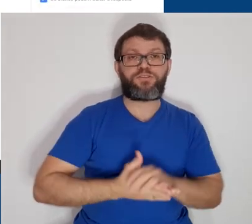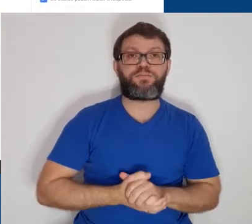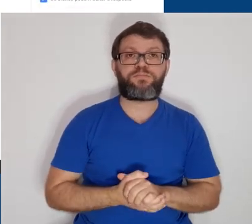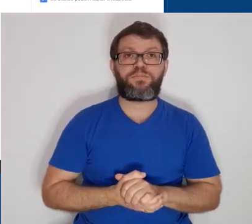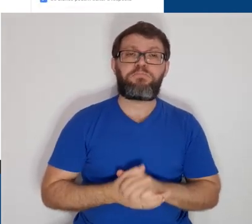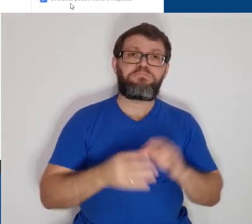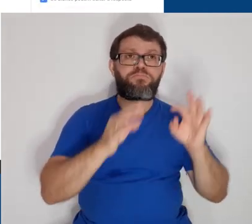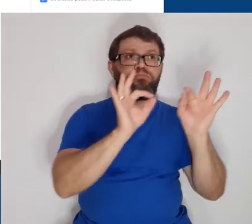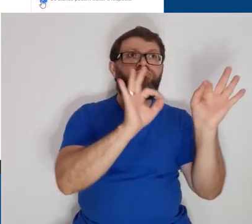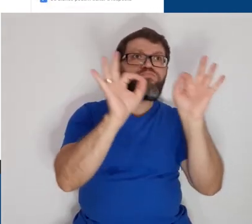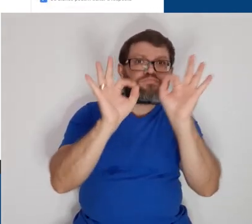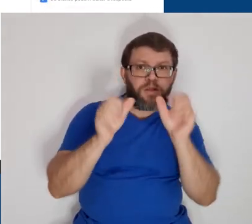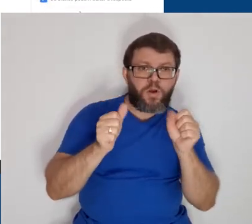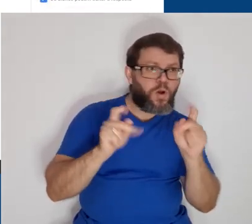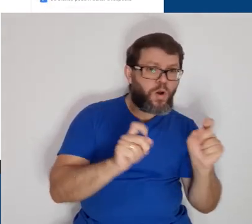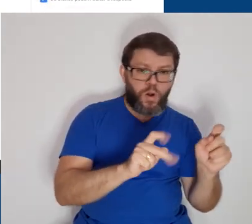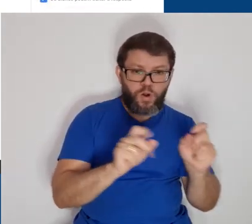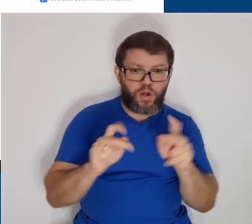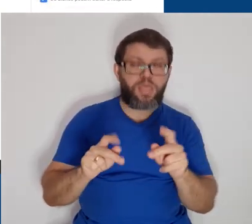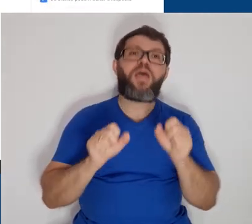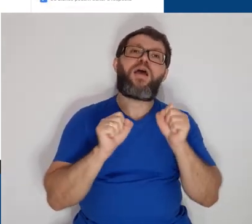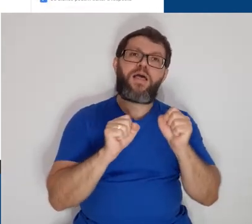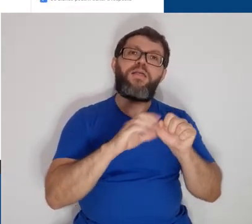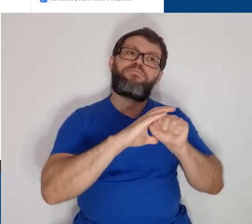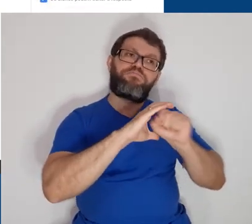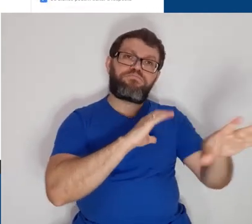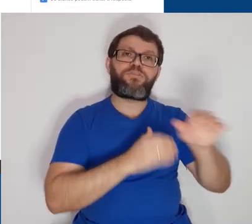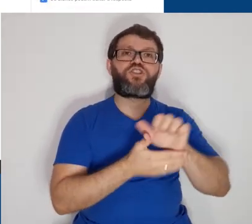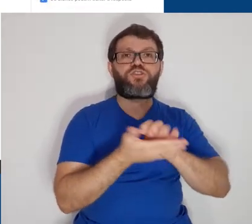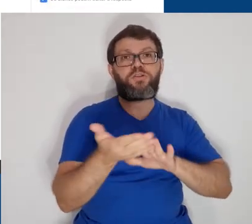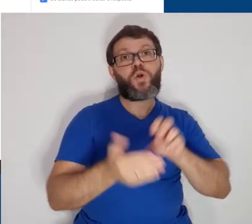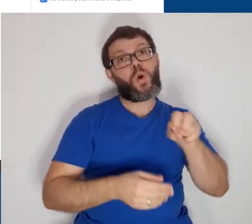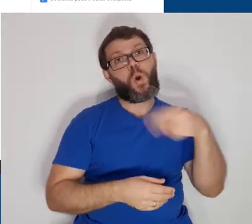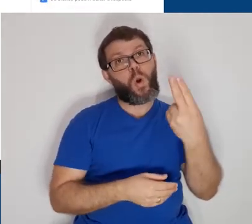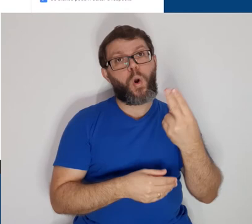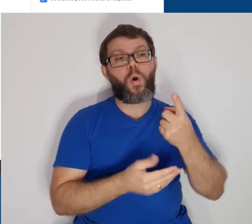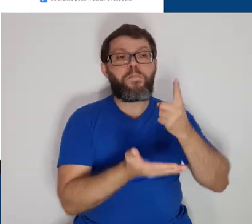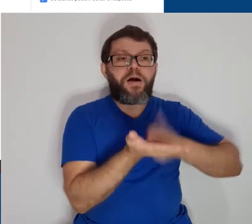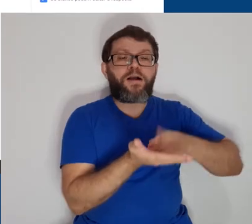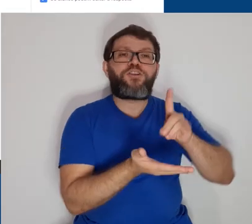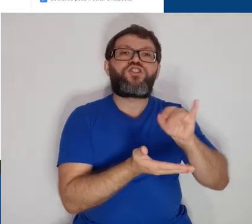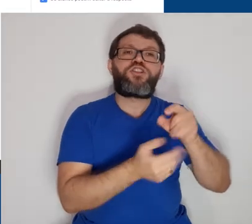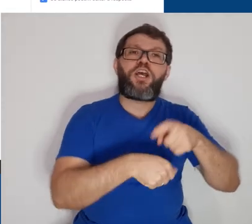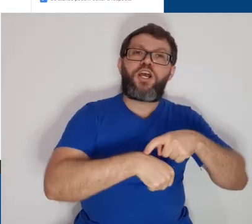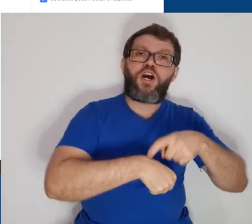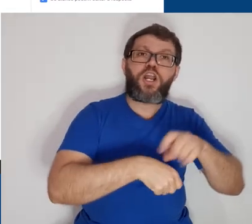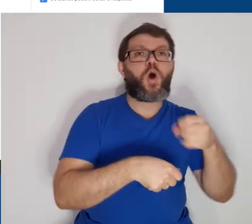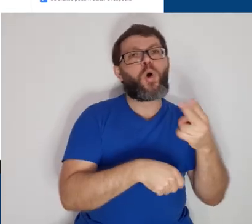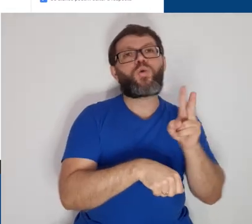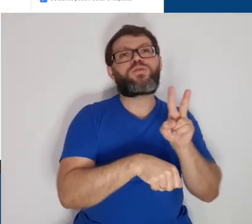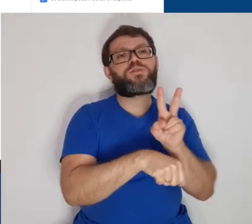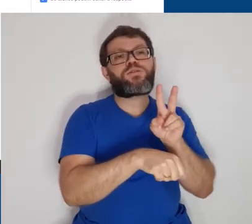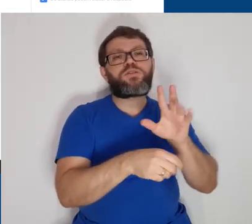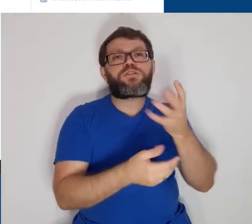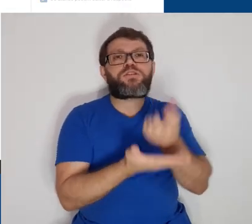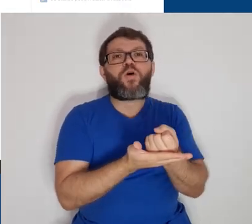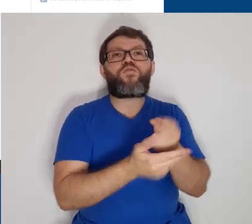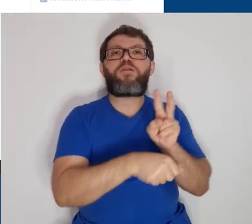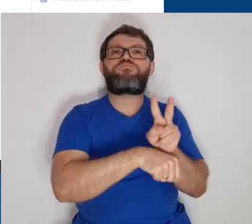Quando estiver tudo definido, podemos enviar a atividade, programar ou salvar um rascunho.